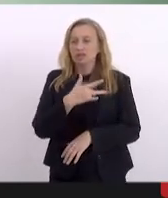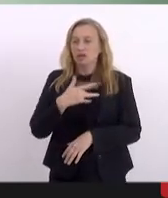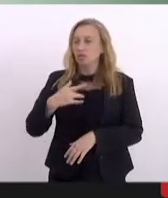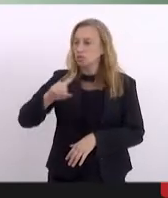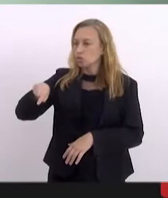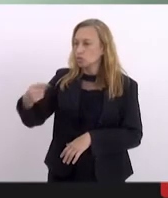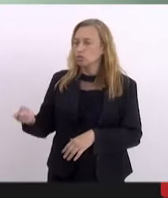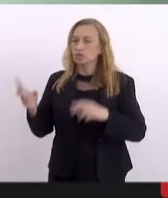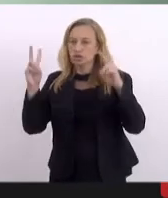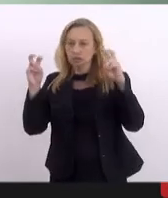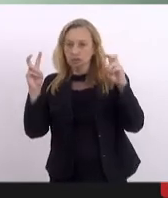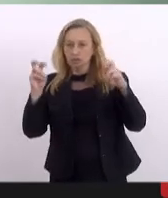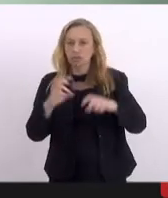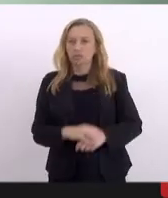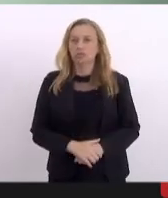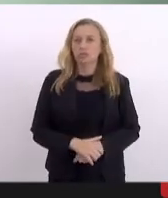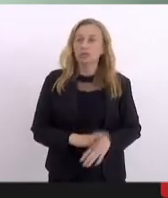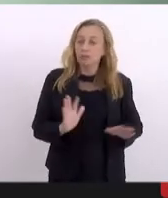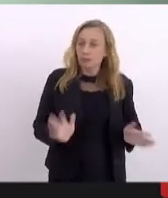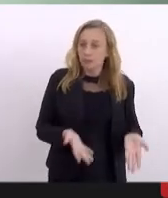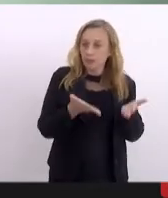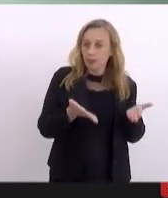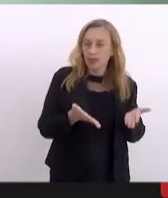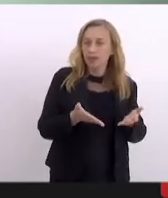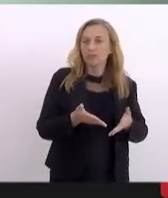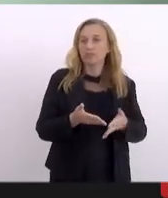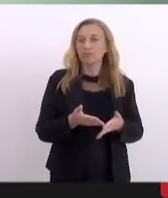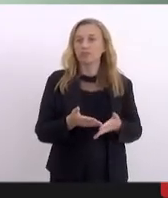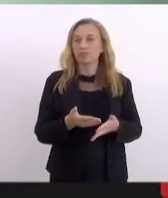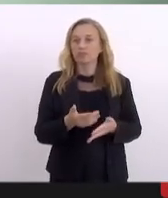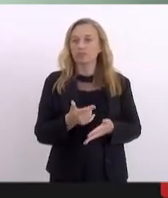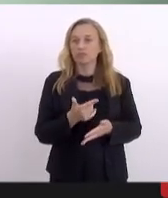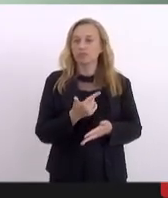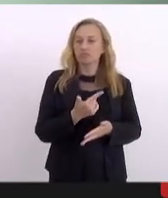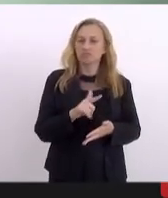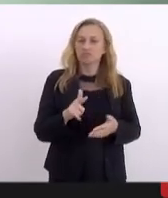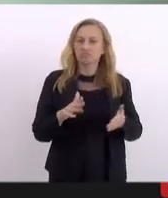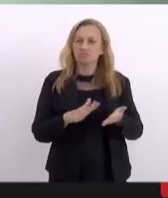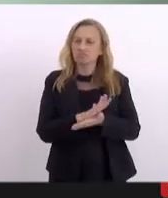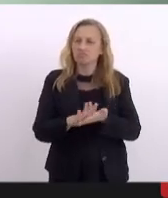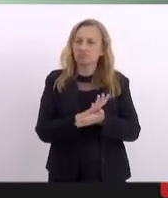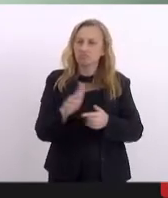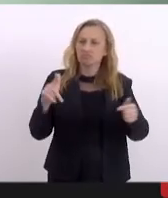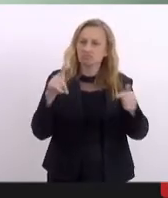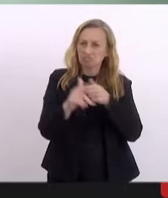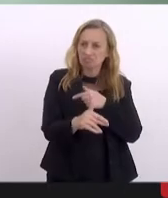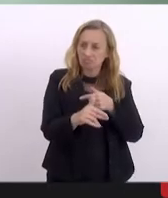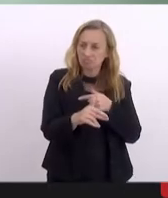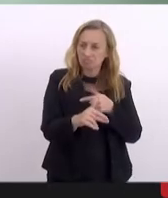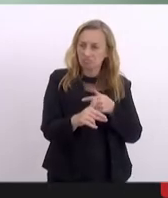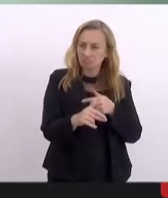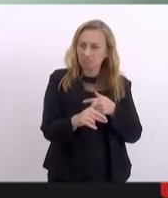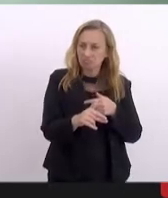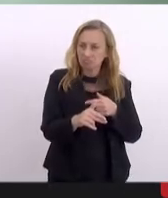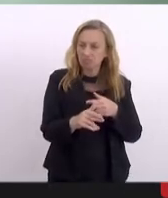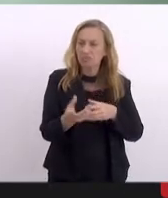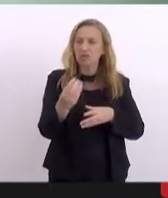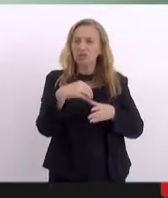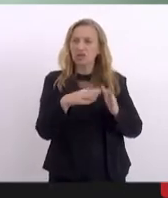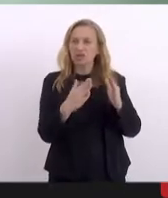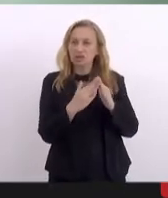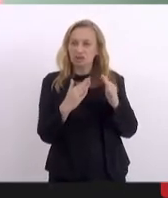Por considerar que a iniciativa é relevante, não havendo nenhum impedimento regimental para a tramitação nesta casa